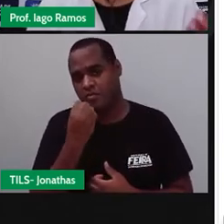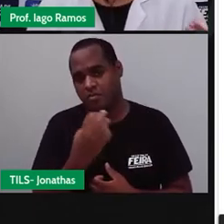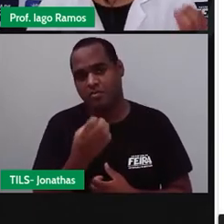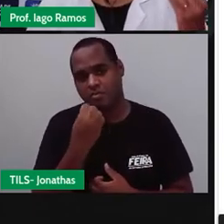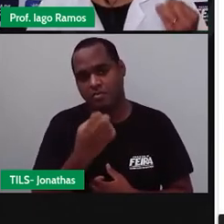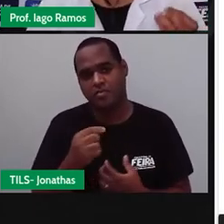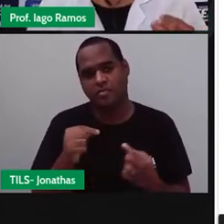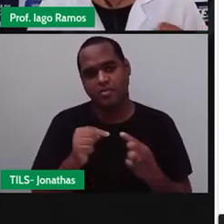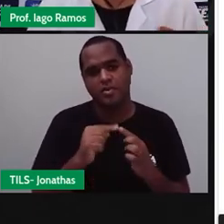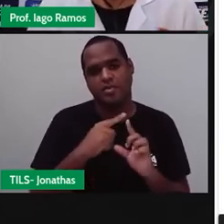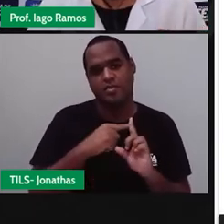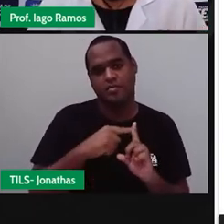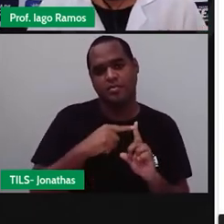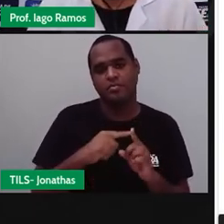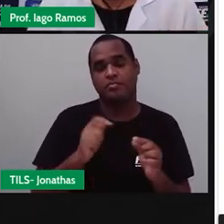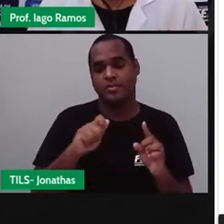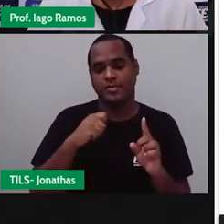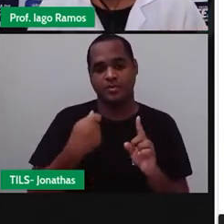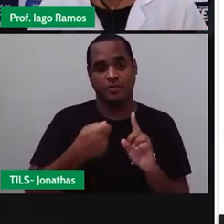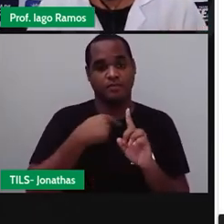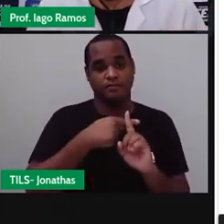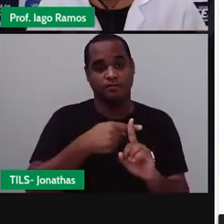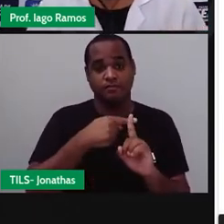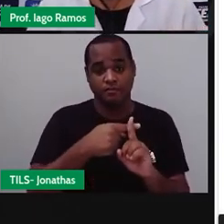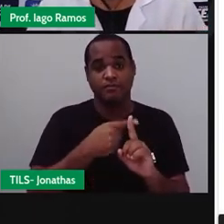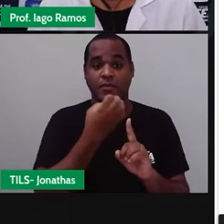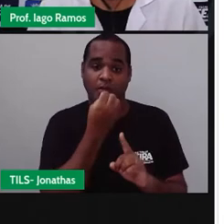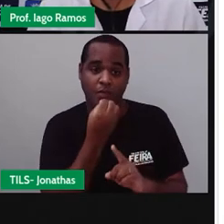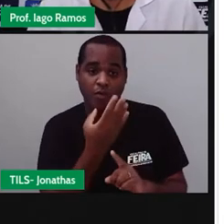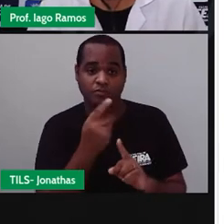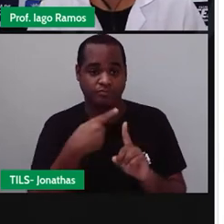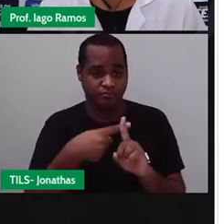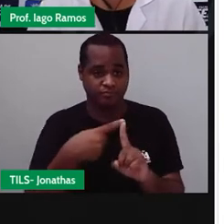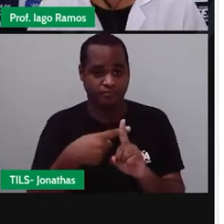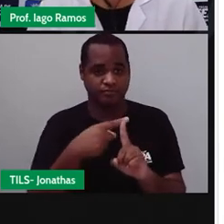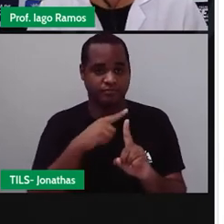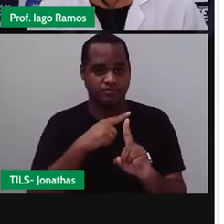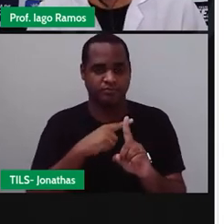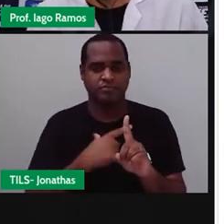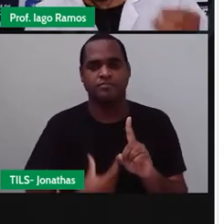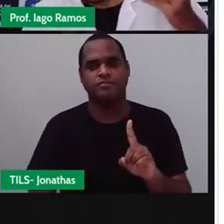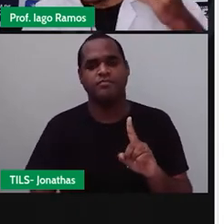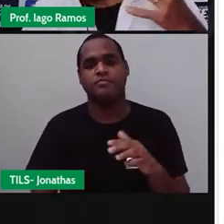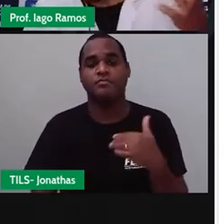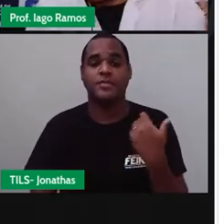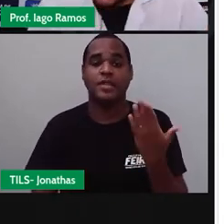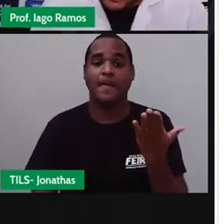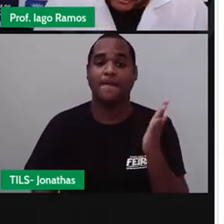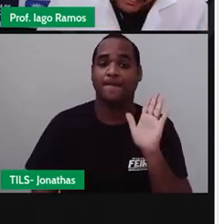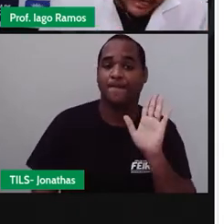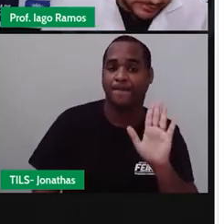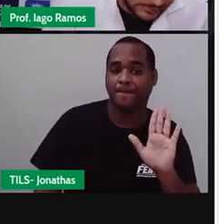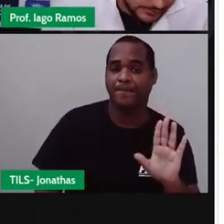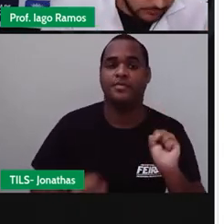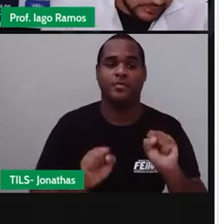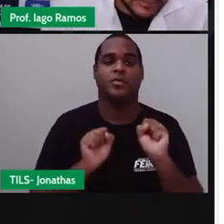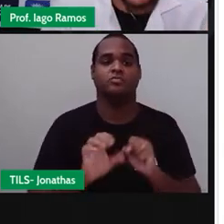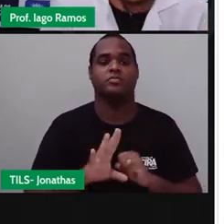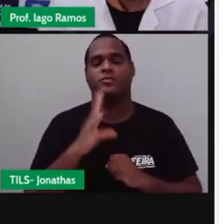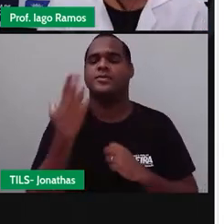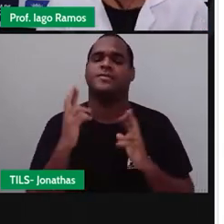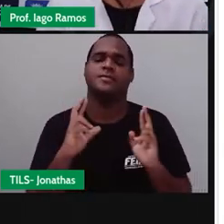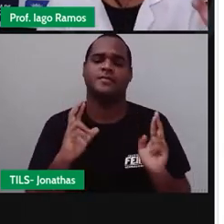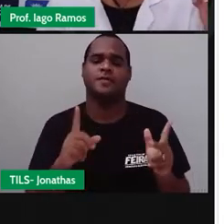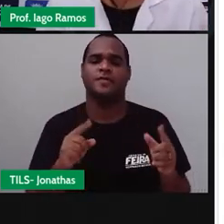uma coisa boa, é uma coisa positiva, sinalzinho de mais. Mas pode acontecer uma